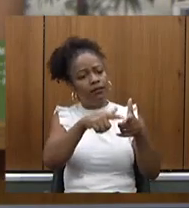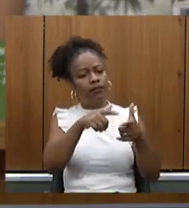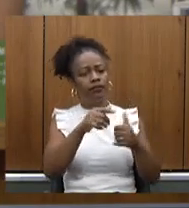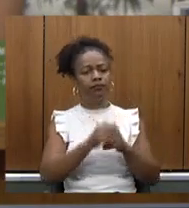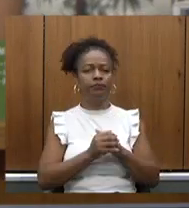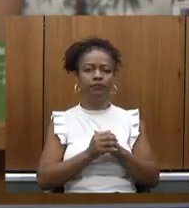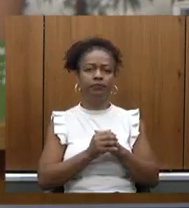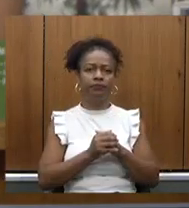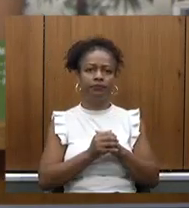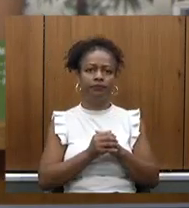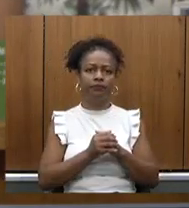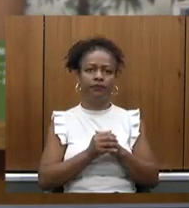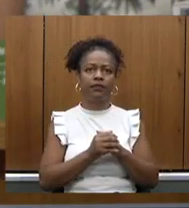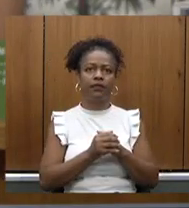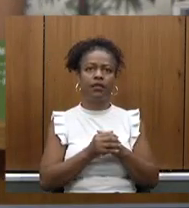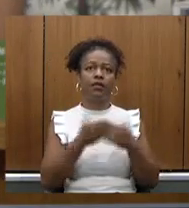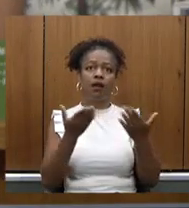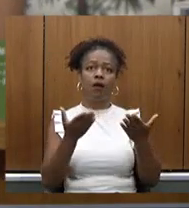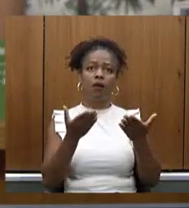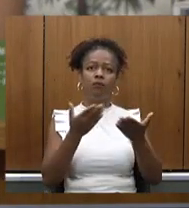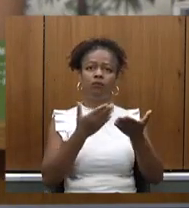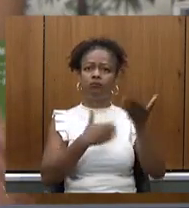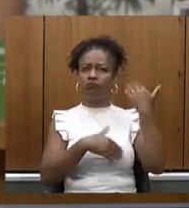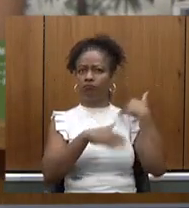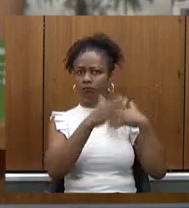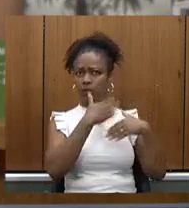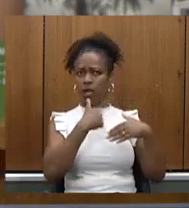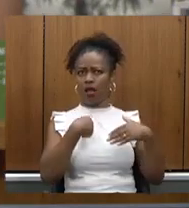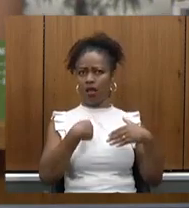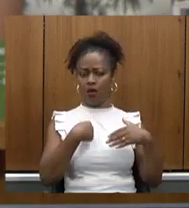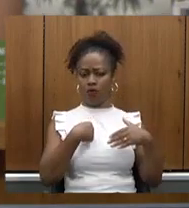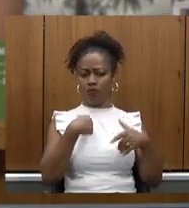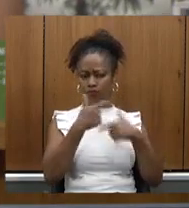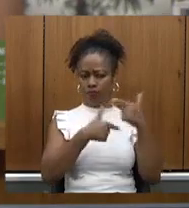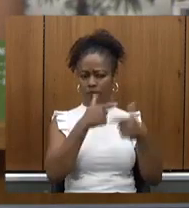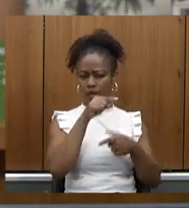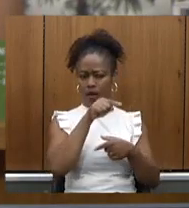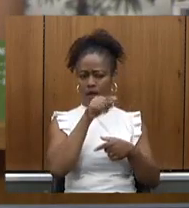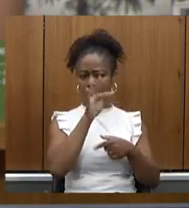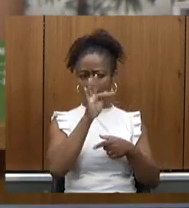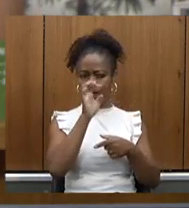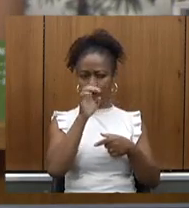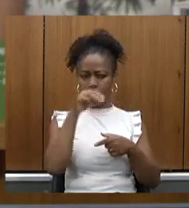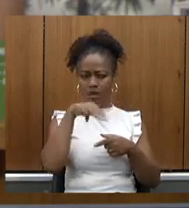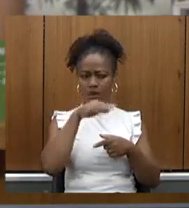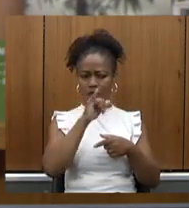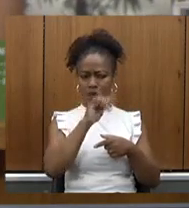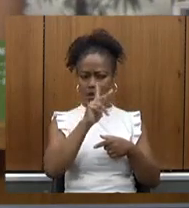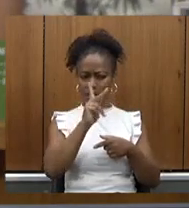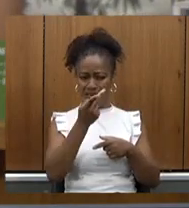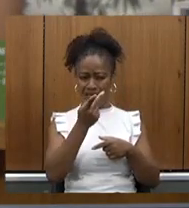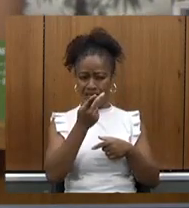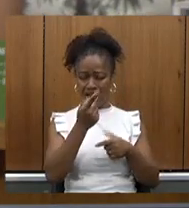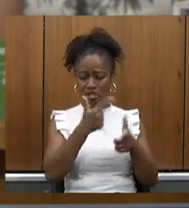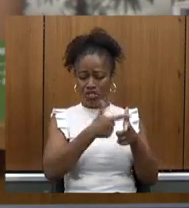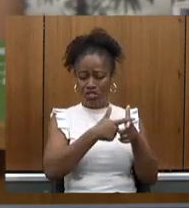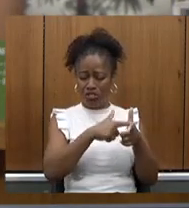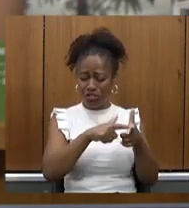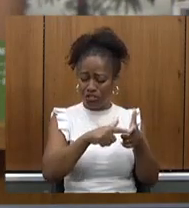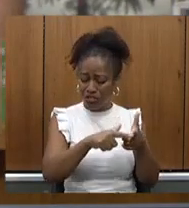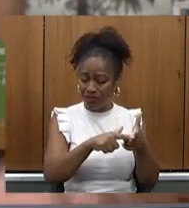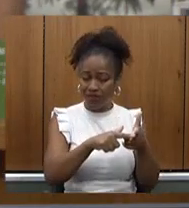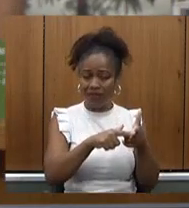antigamente quando eu quando eu eu vivenciava na FEMIG 250 milhões de dívida na FEMIG para um hospital